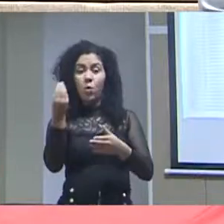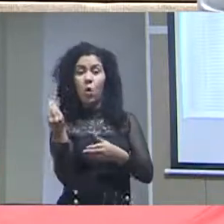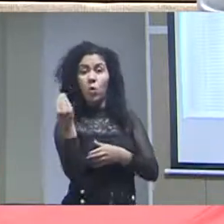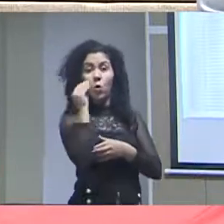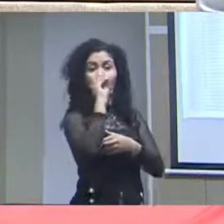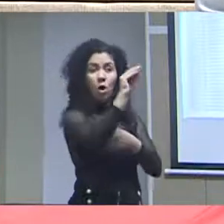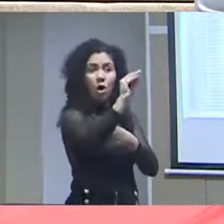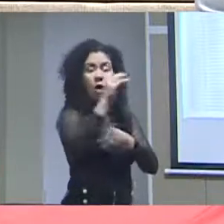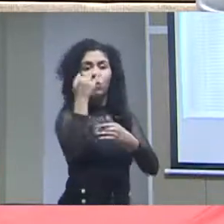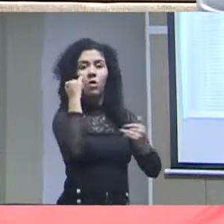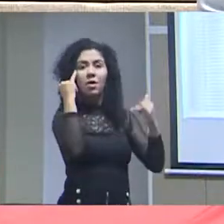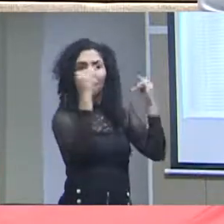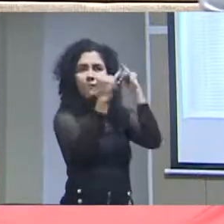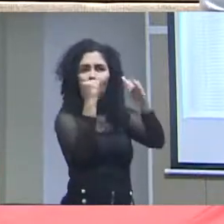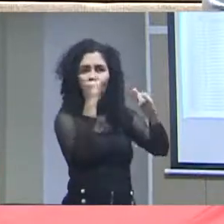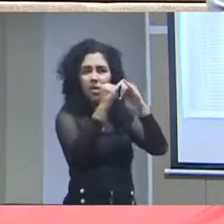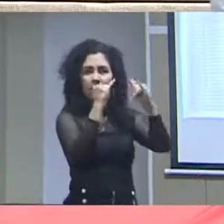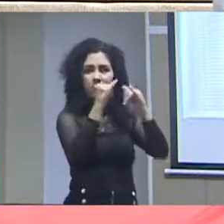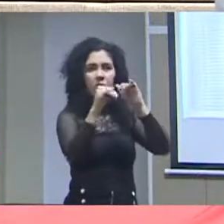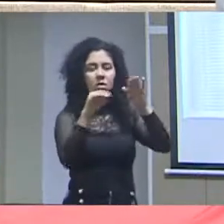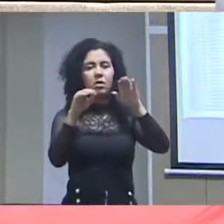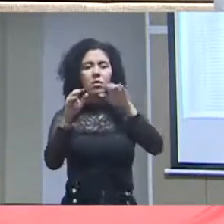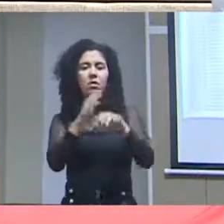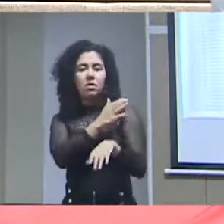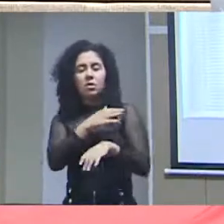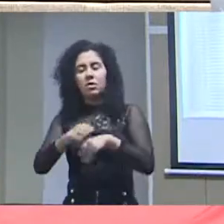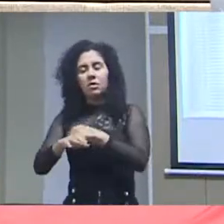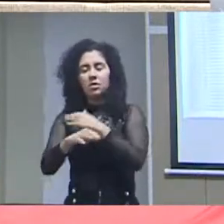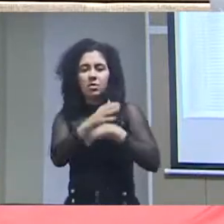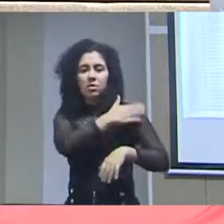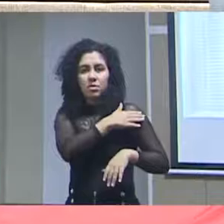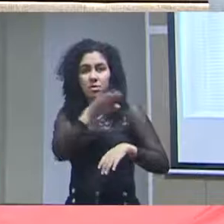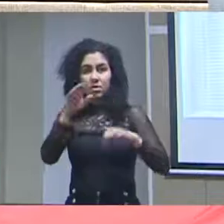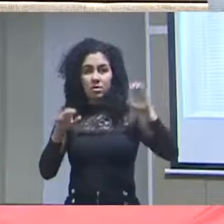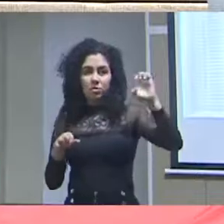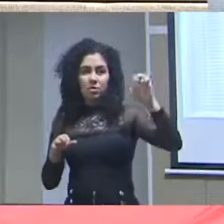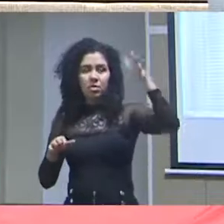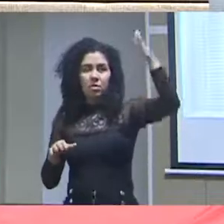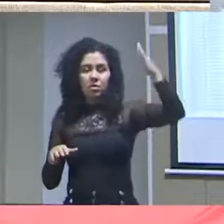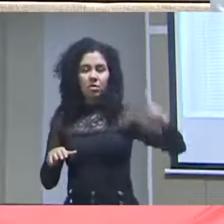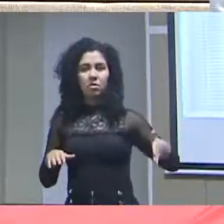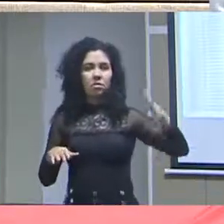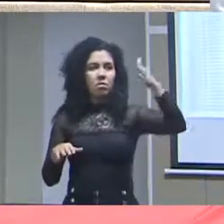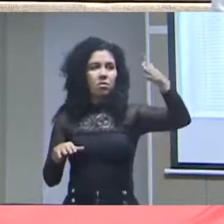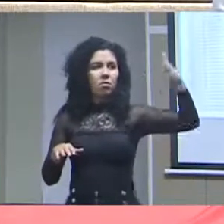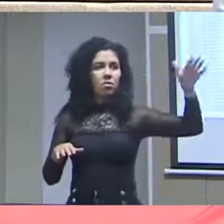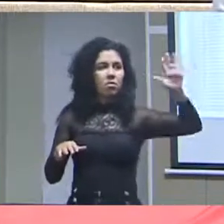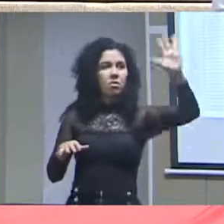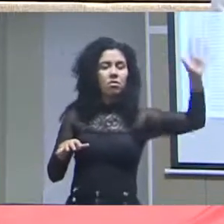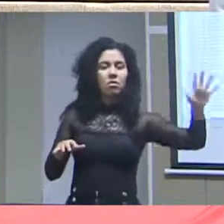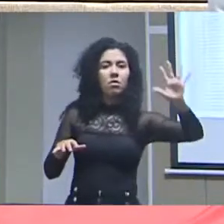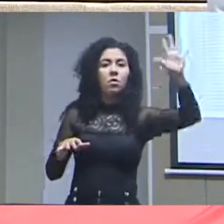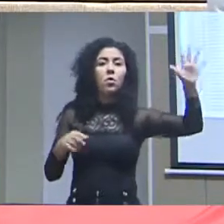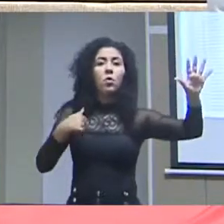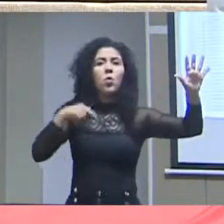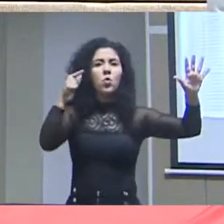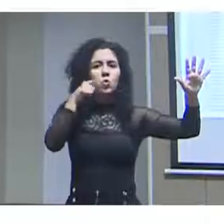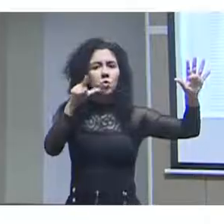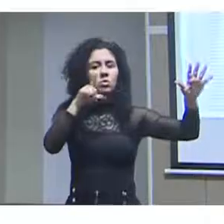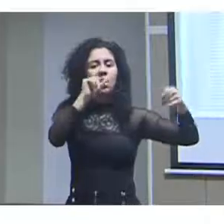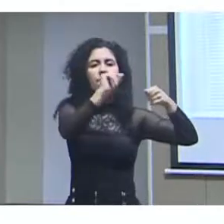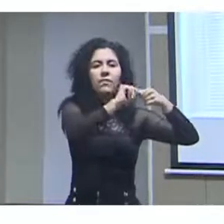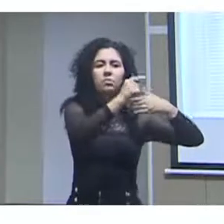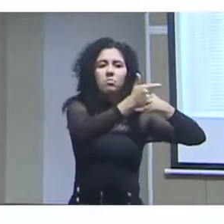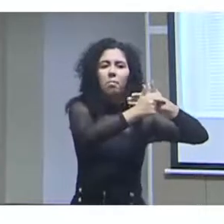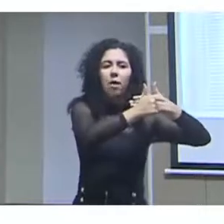dados da forma que ele está aí no lado esquerdo, aqui, dessa forma aqui, esse indivíduo que está em dados abertos, ele está cumprindo o papel